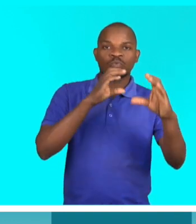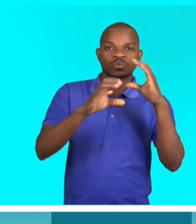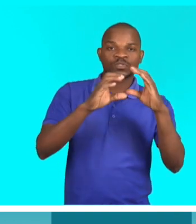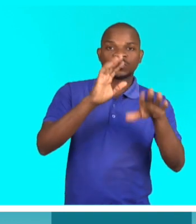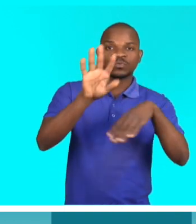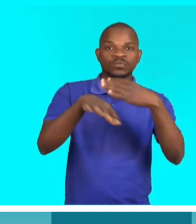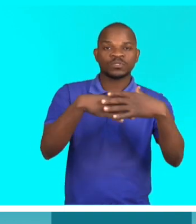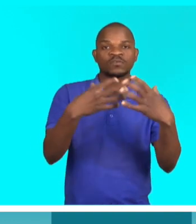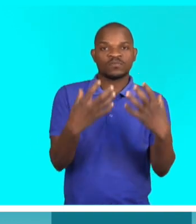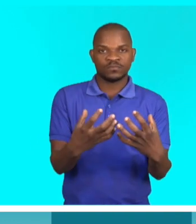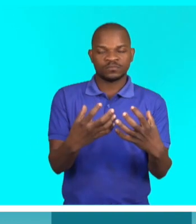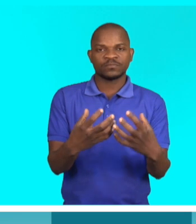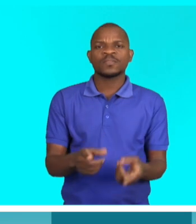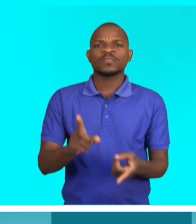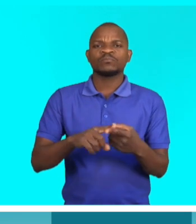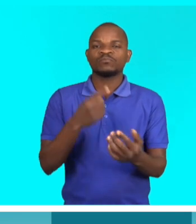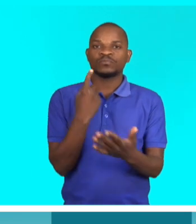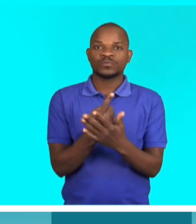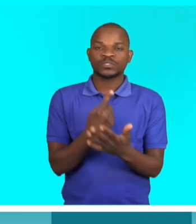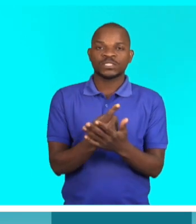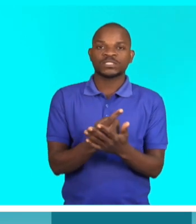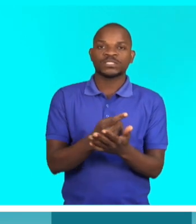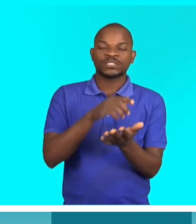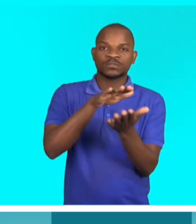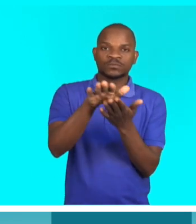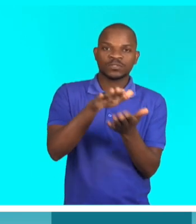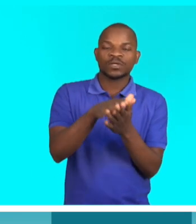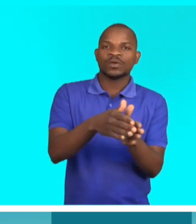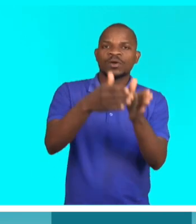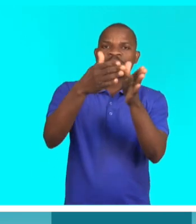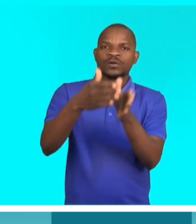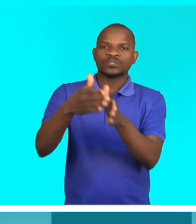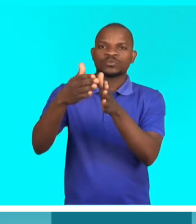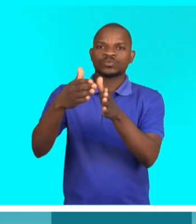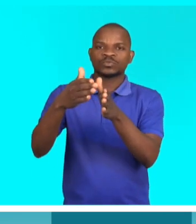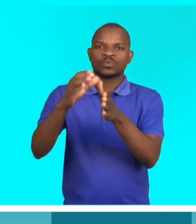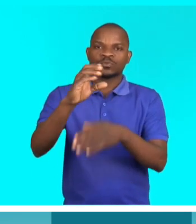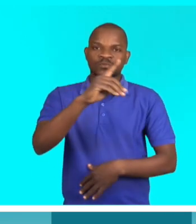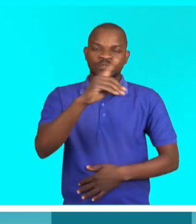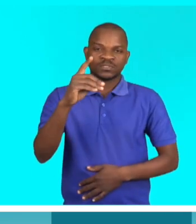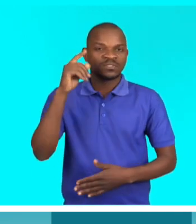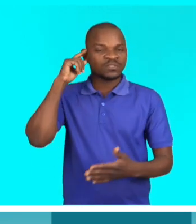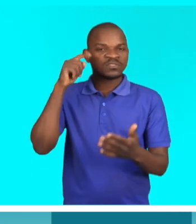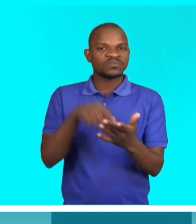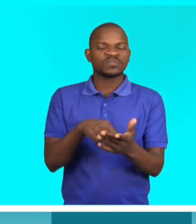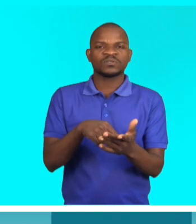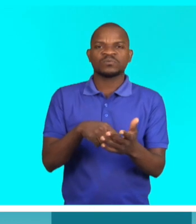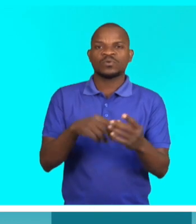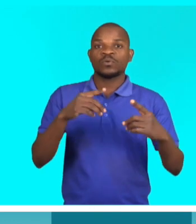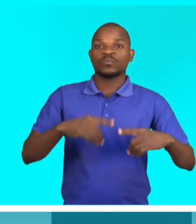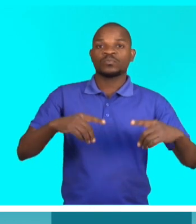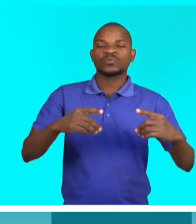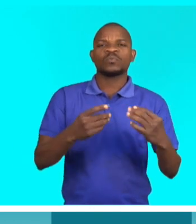comunicação para a língua de sinais. É importante frisar que as pessoas com deficiência são uma população